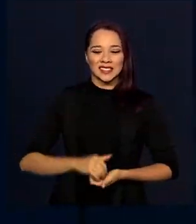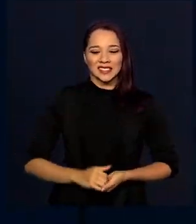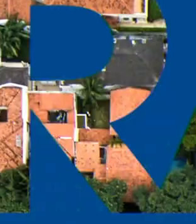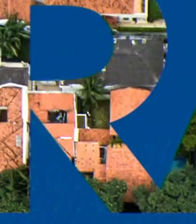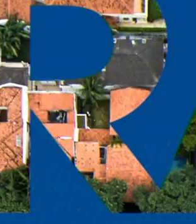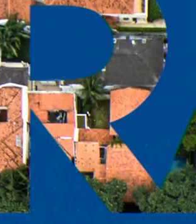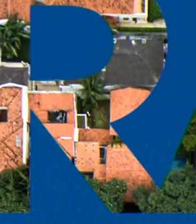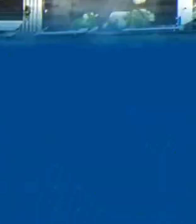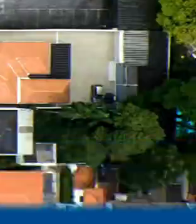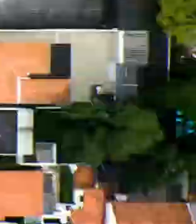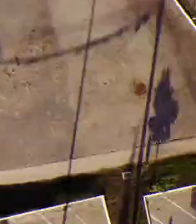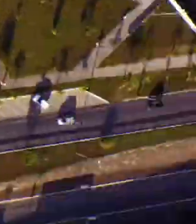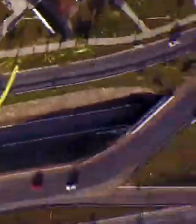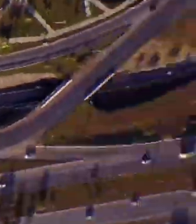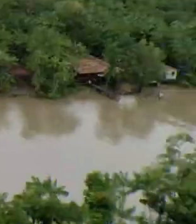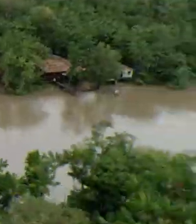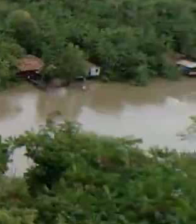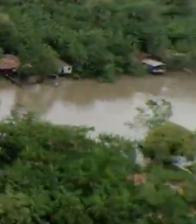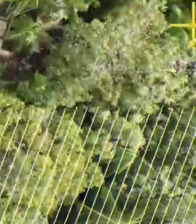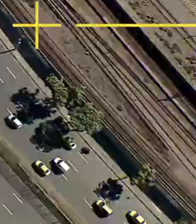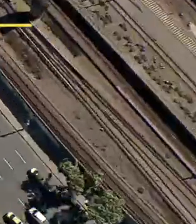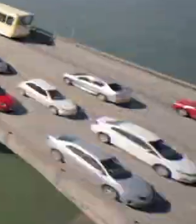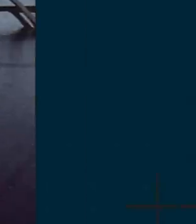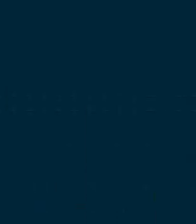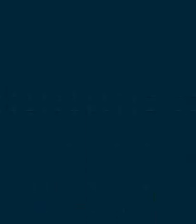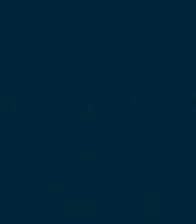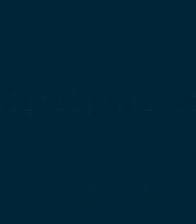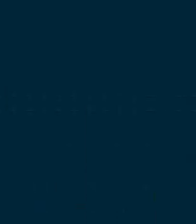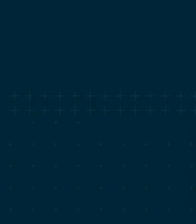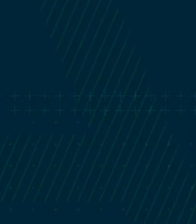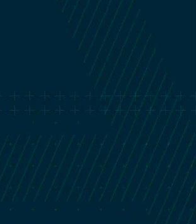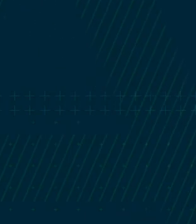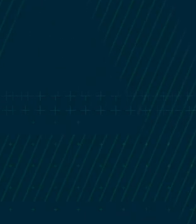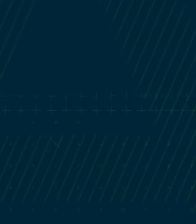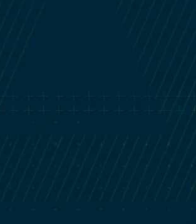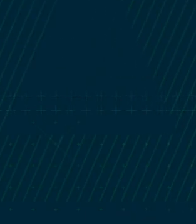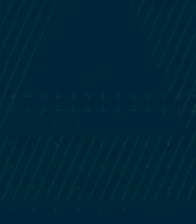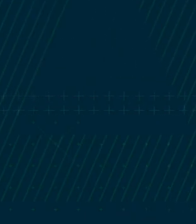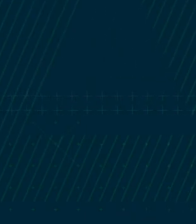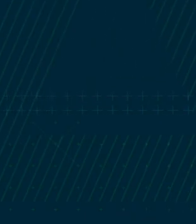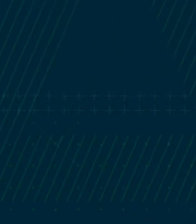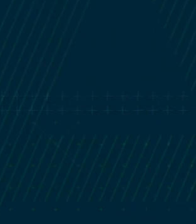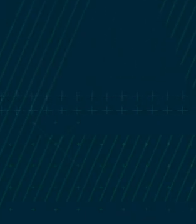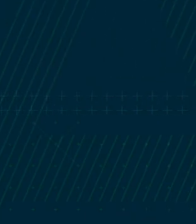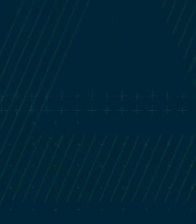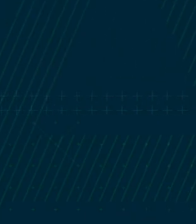Transcrição Negri